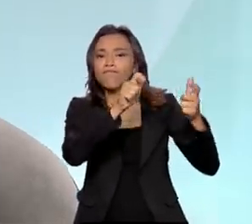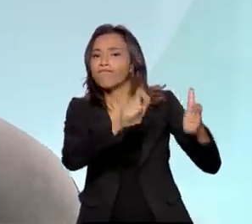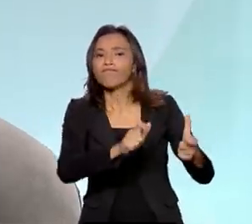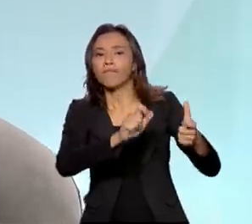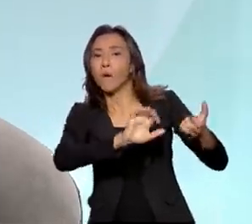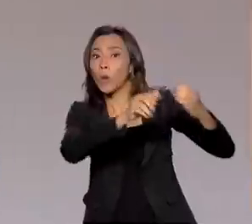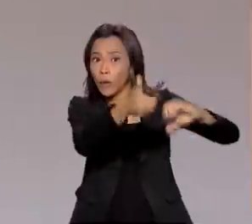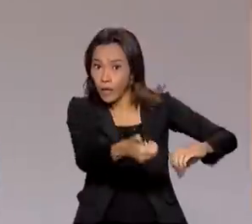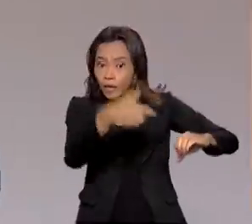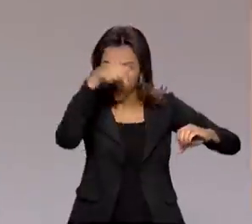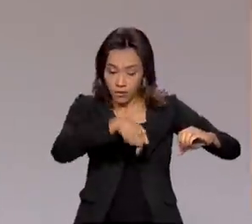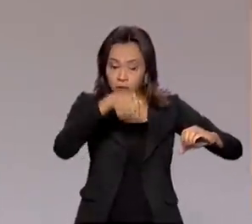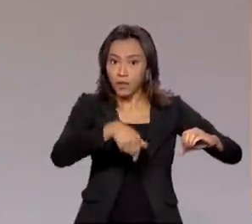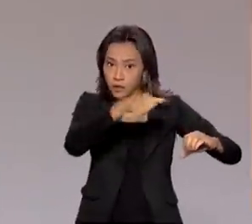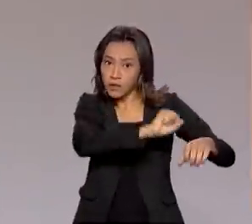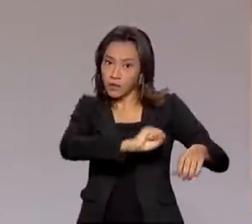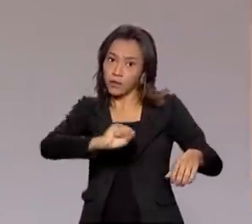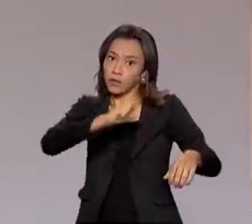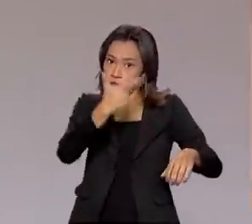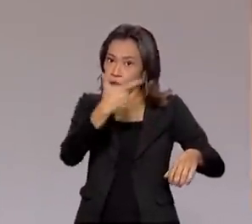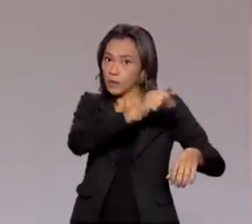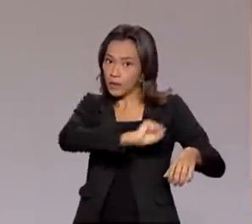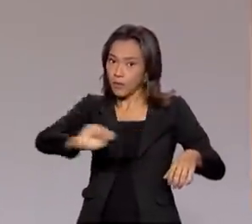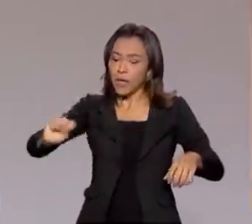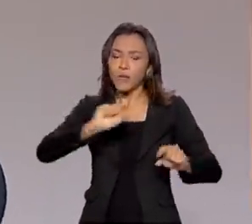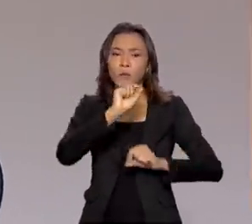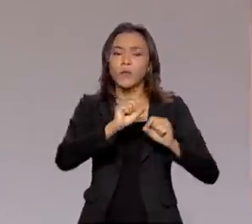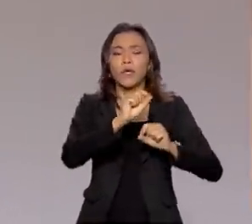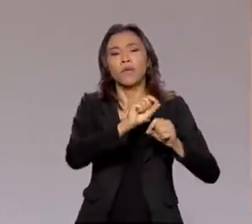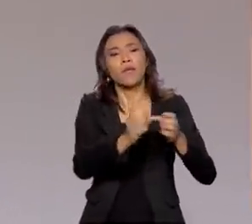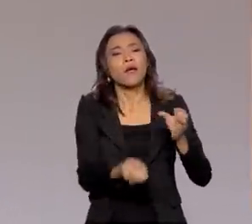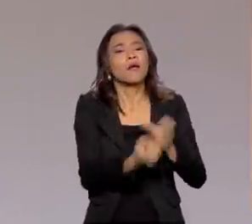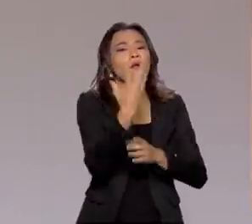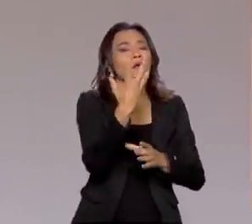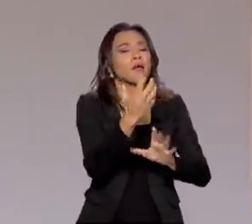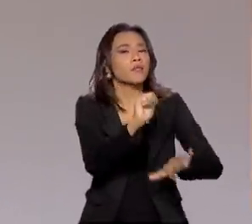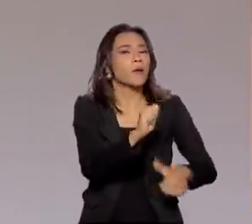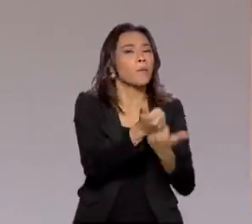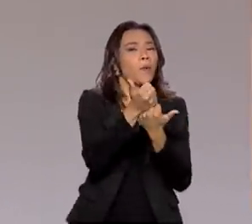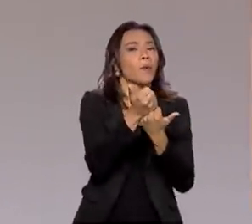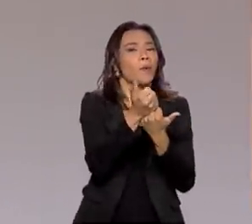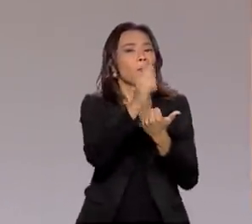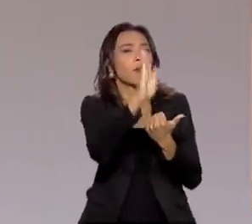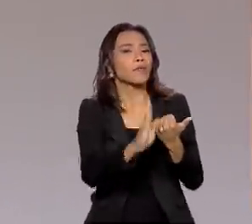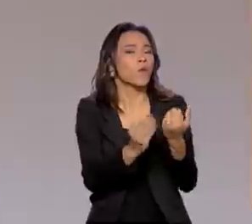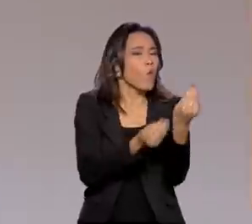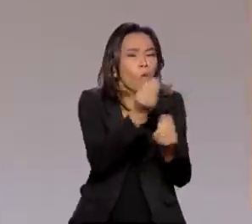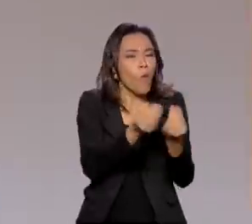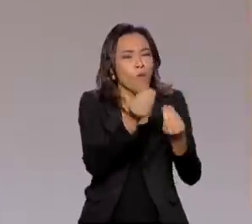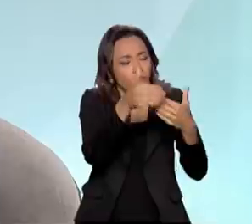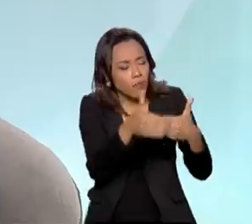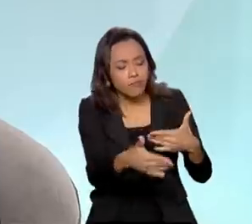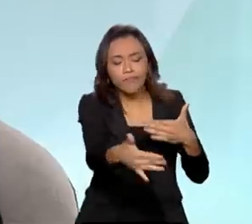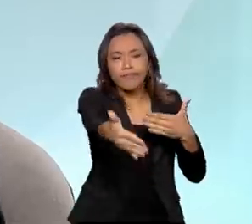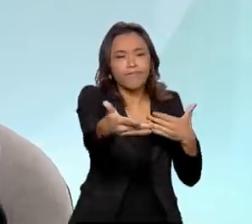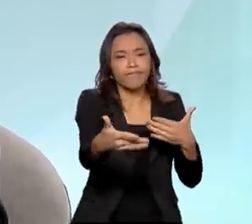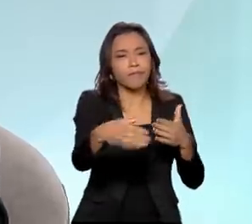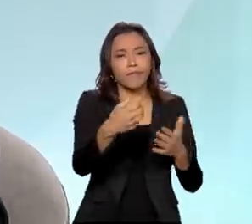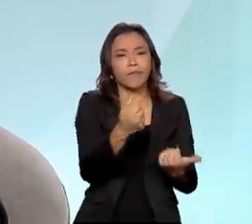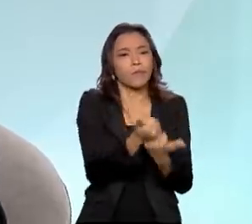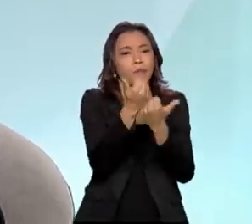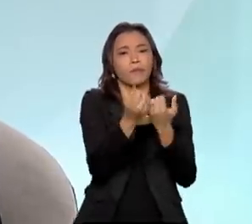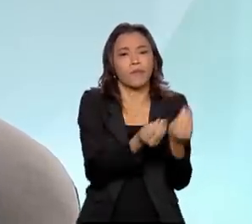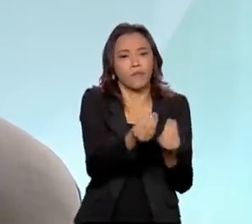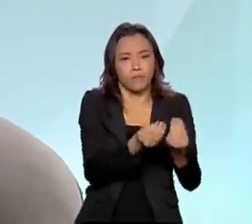nesse segundo semestre, instaurando o Auxílio Brasil. Como que vai funcionar o programa Auxílio Brasil, ministro? O